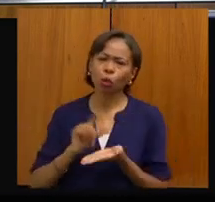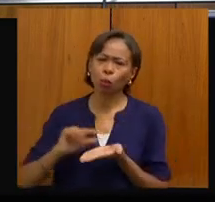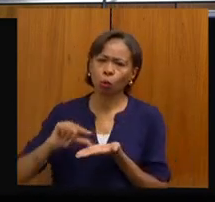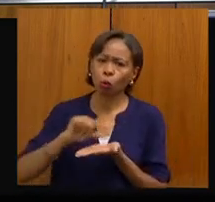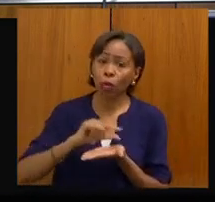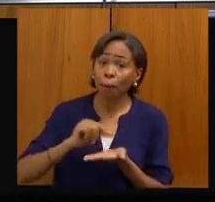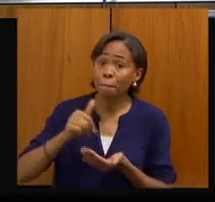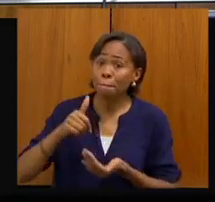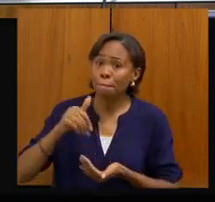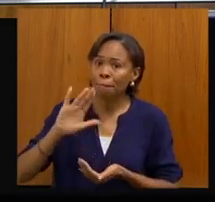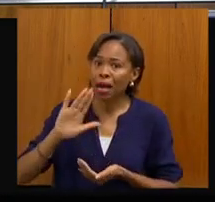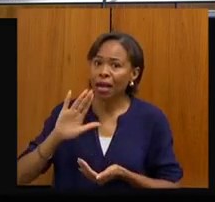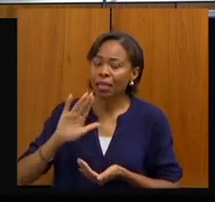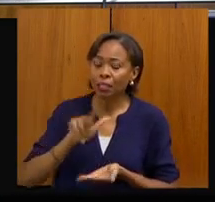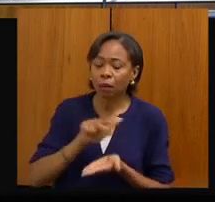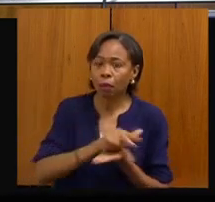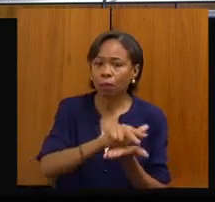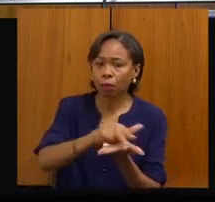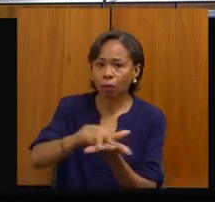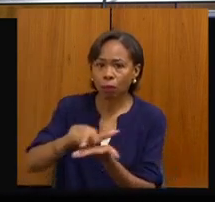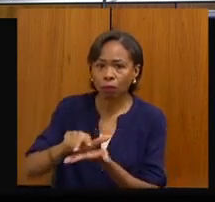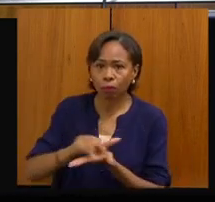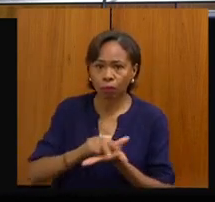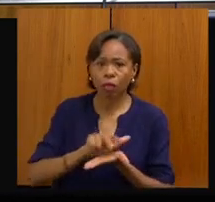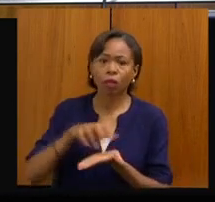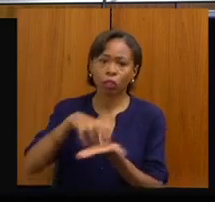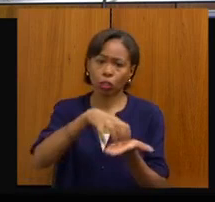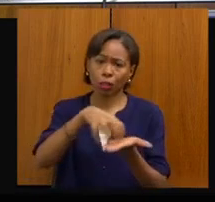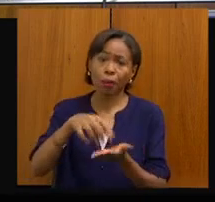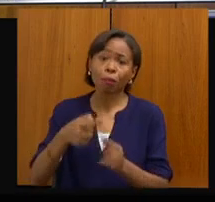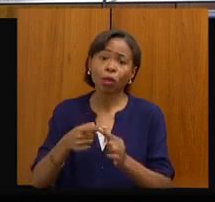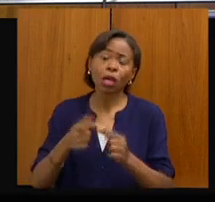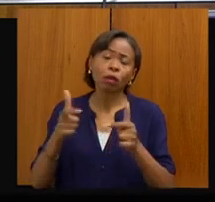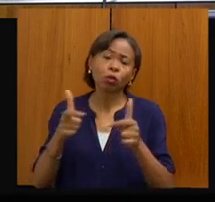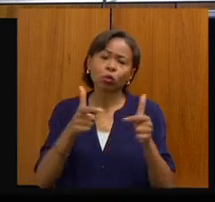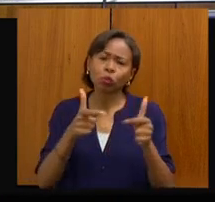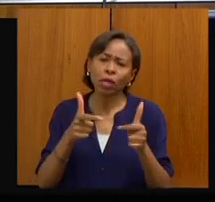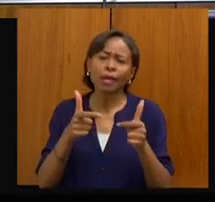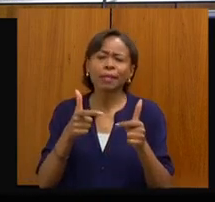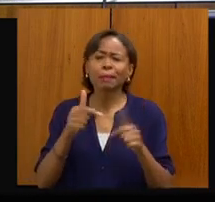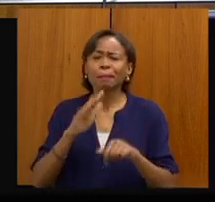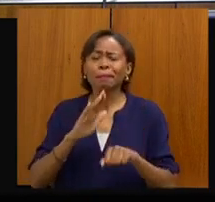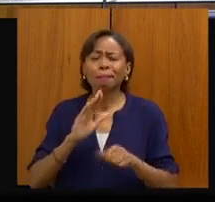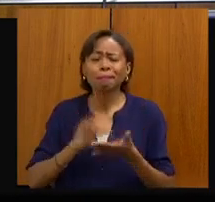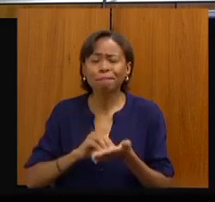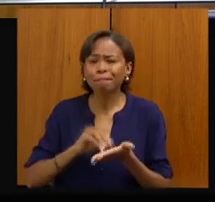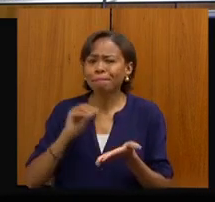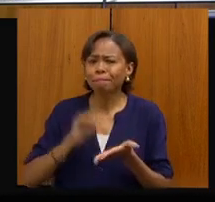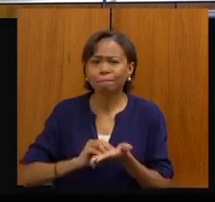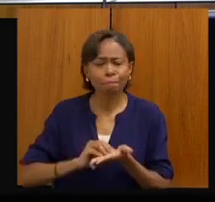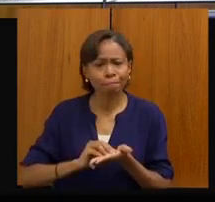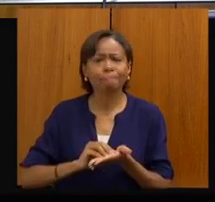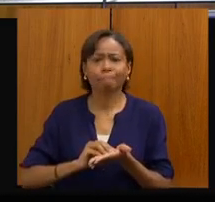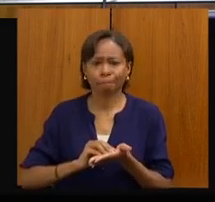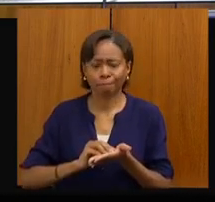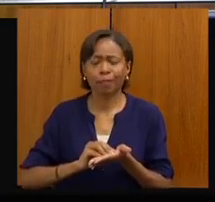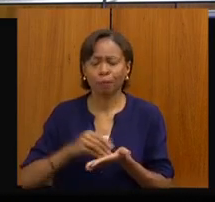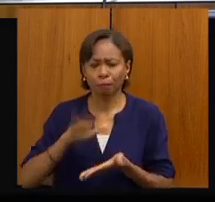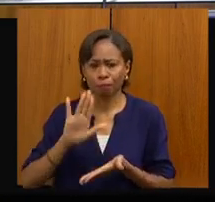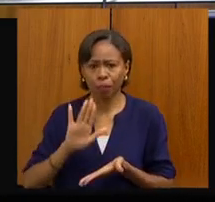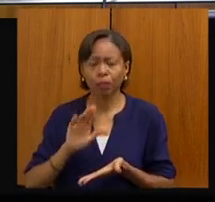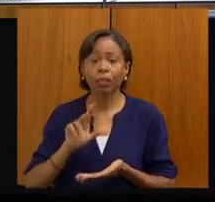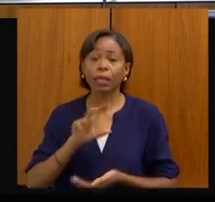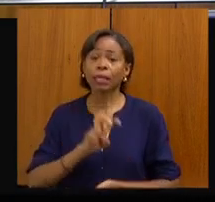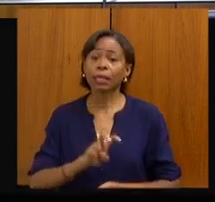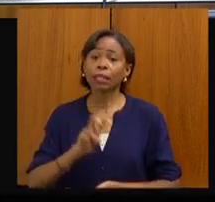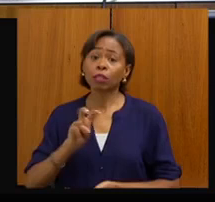leitos, porque eram regiões de maior carência pela definição do Ministério da Saúde. São 550